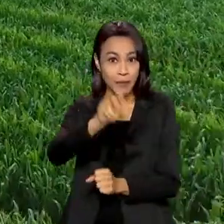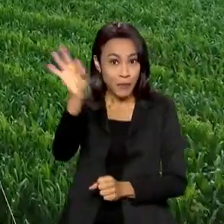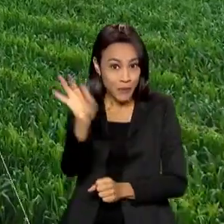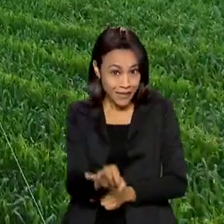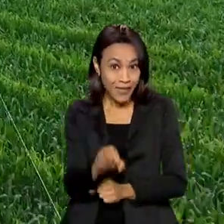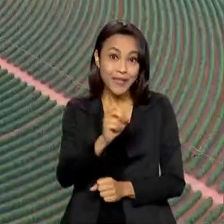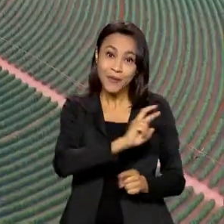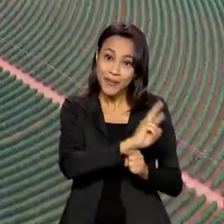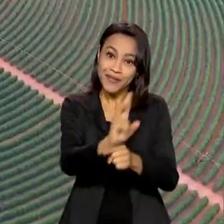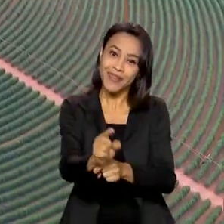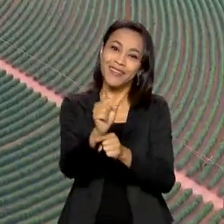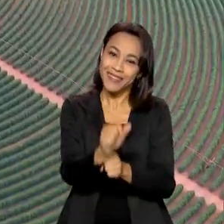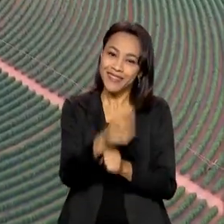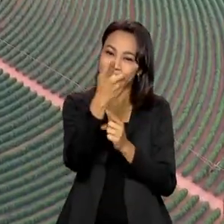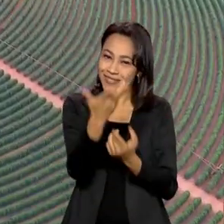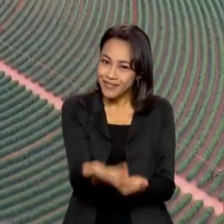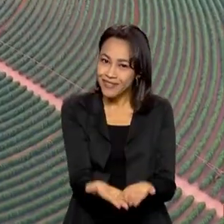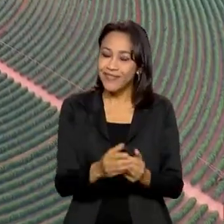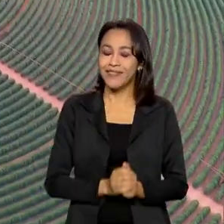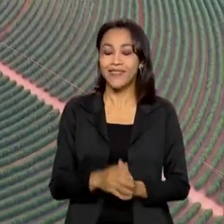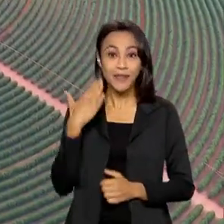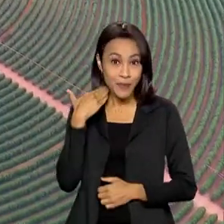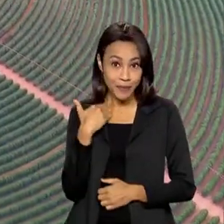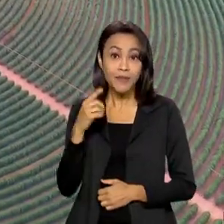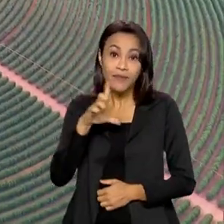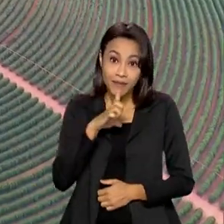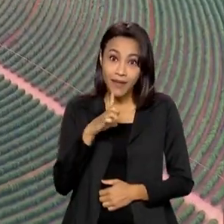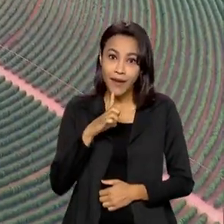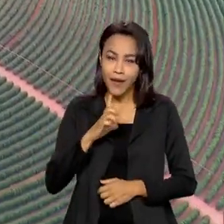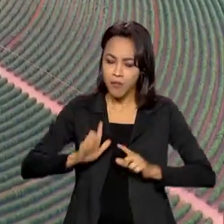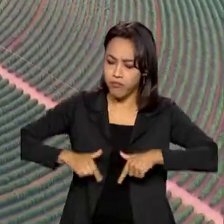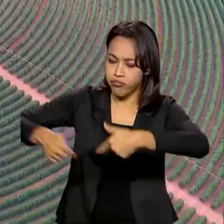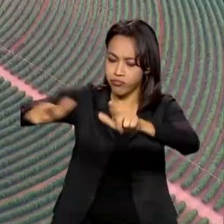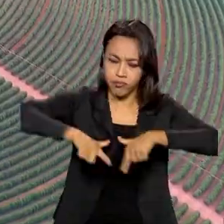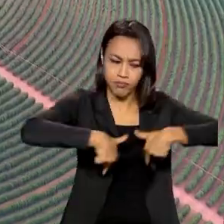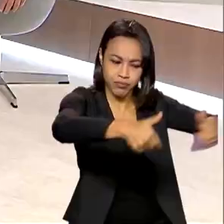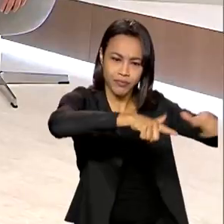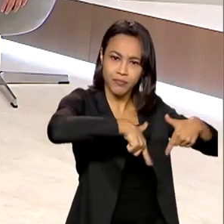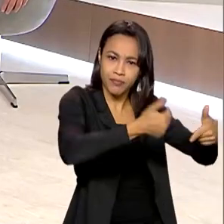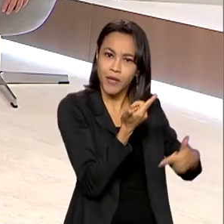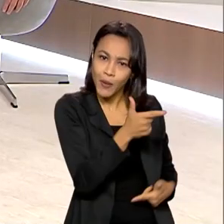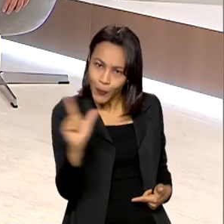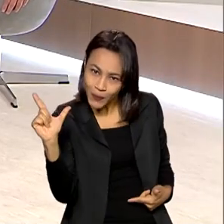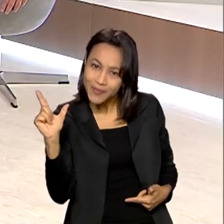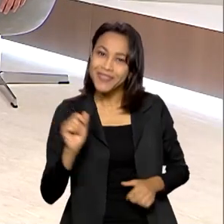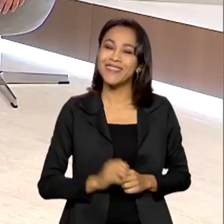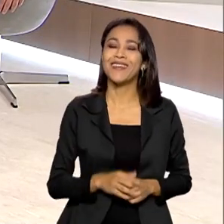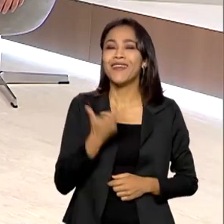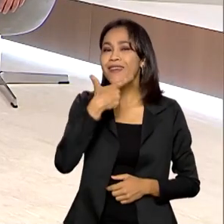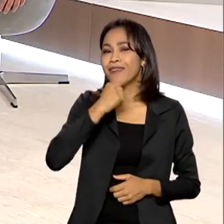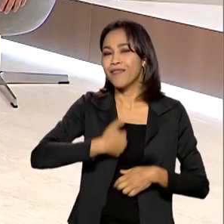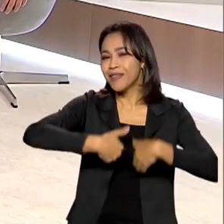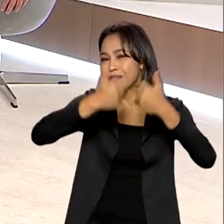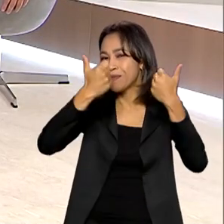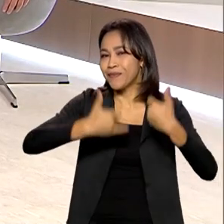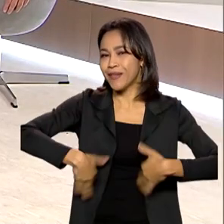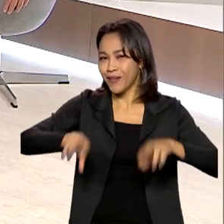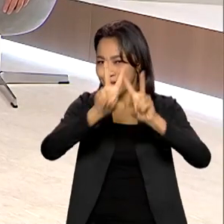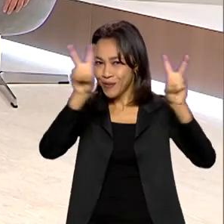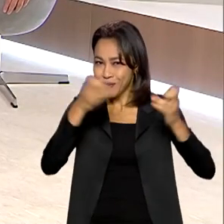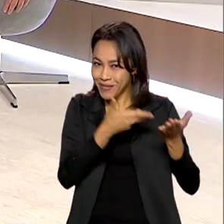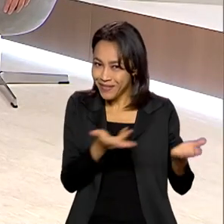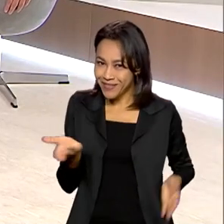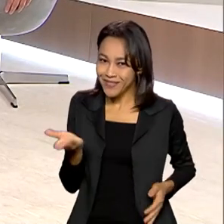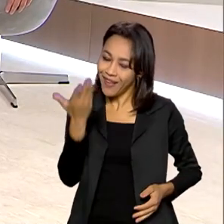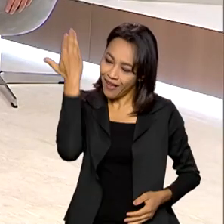rural do sistema financeiro. E o Banco também tem atuação em outras áreas. E quem vai conversar um pouco com a gente sobre tudo